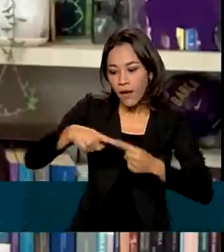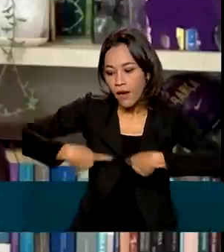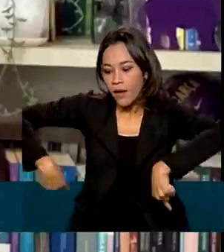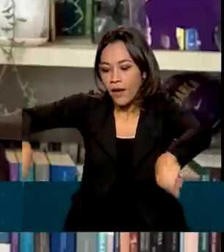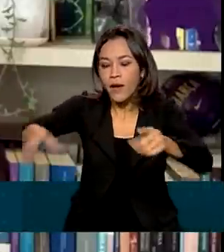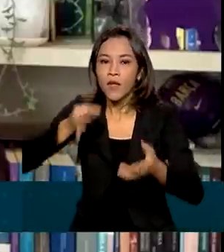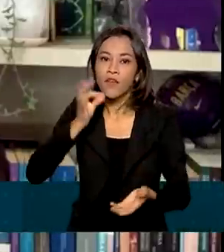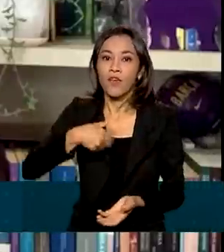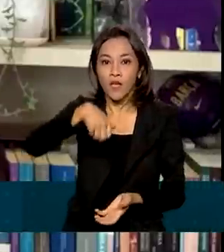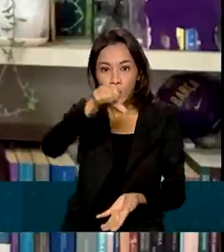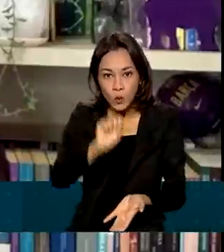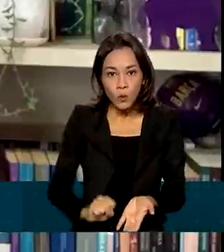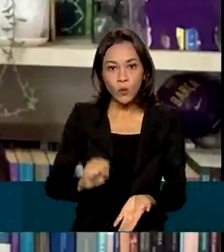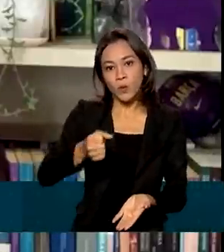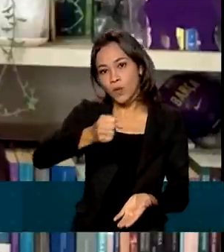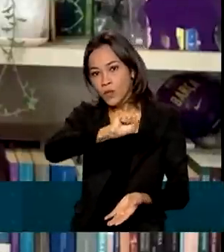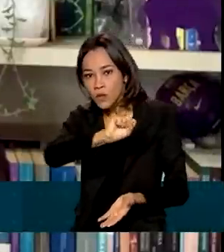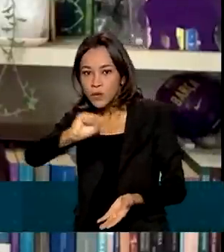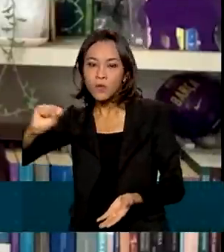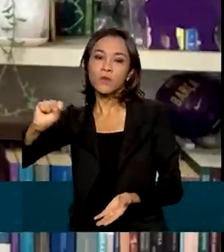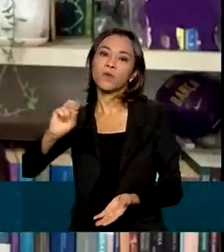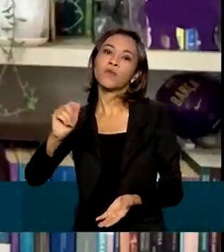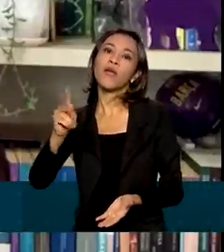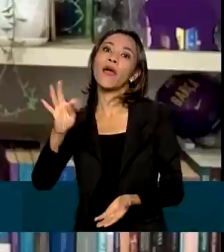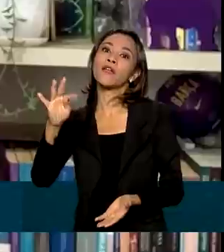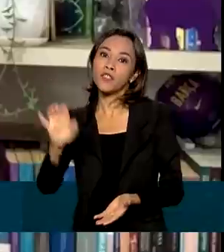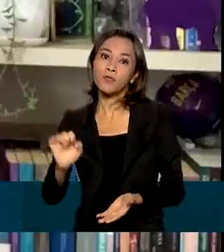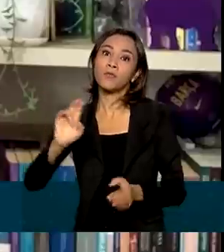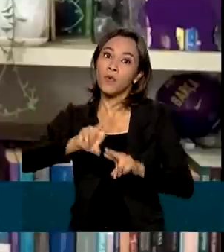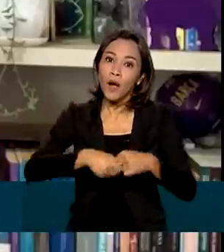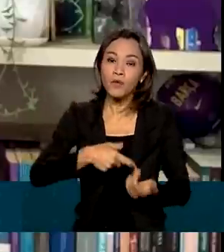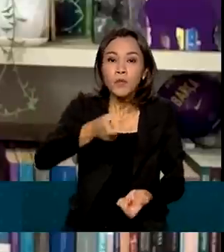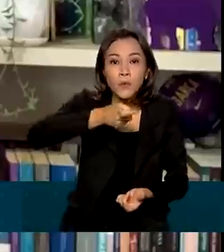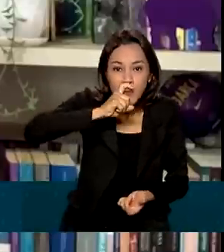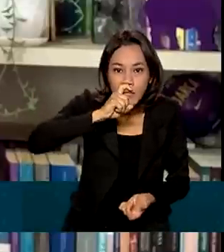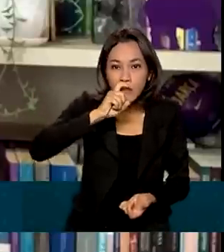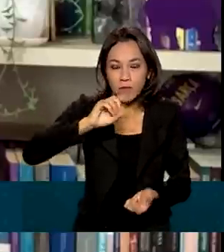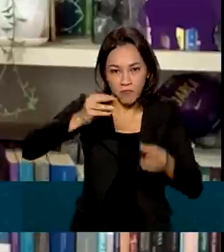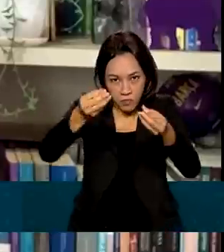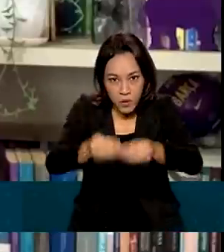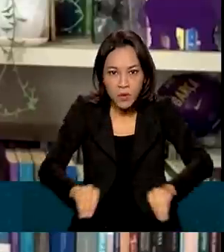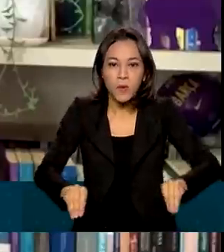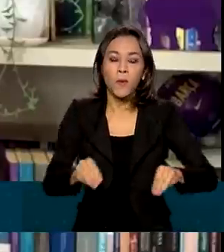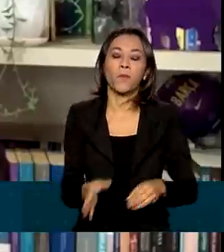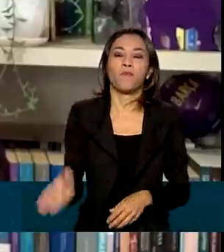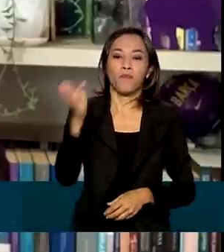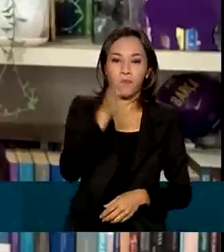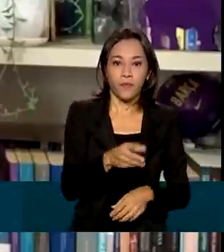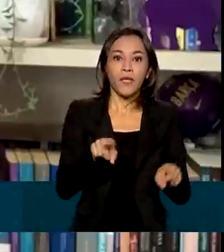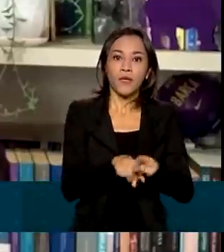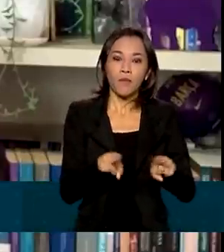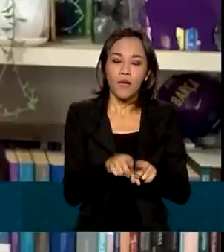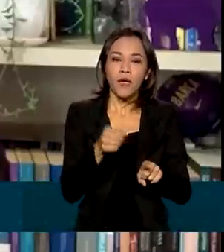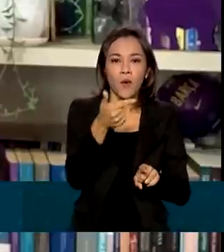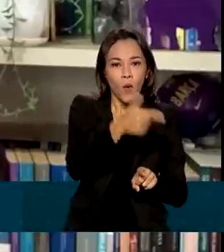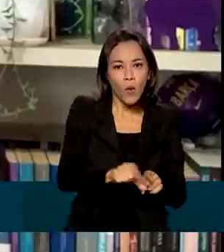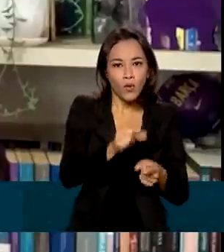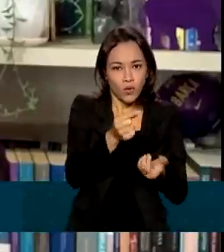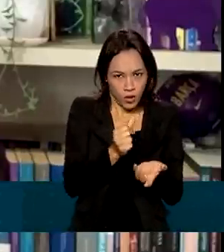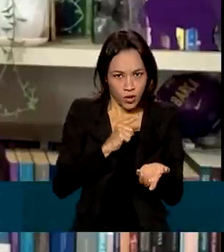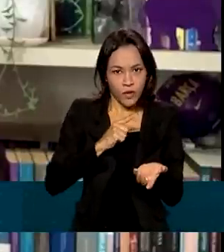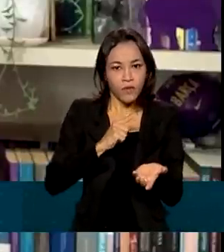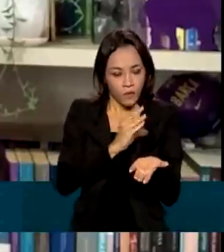regiões sul e sudeste afetados pelas geadas. A medida do Conselho Monetário Nacional destinou